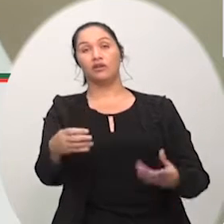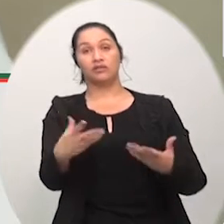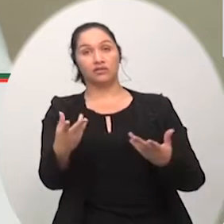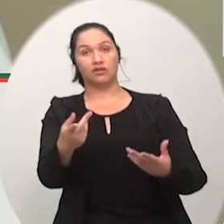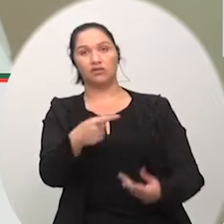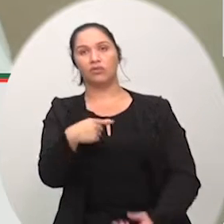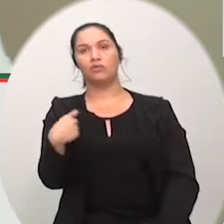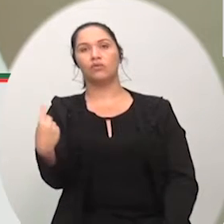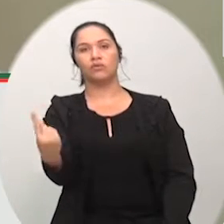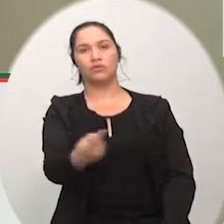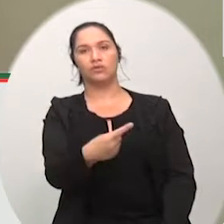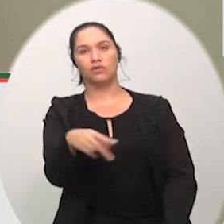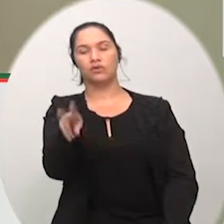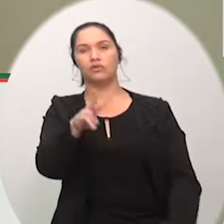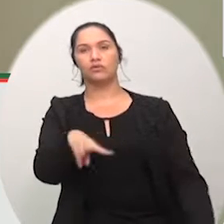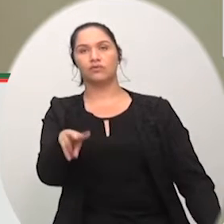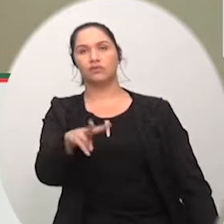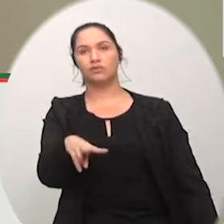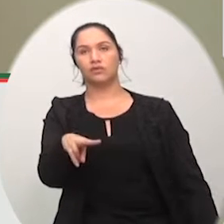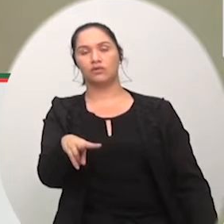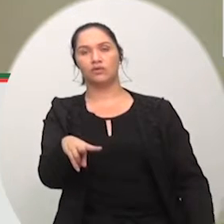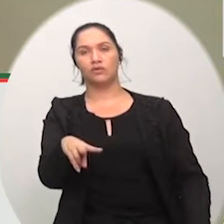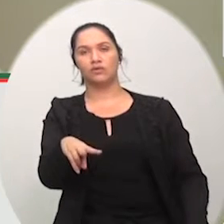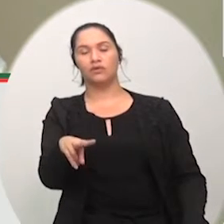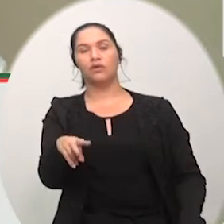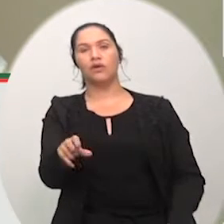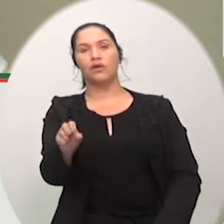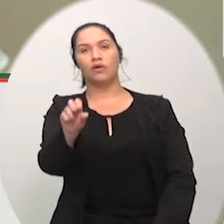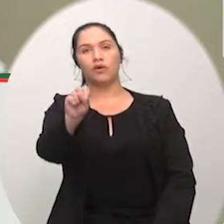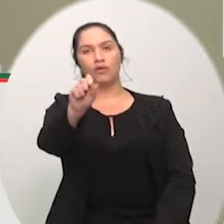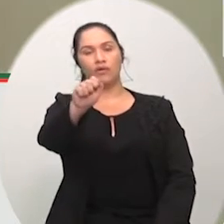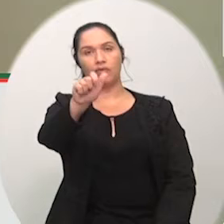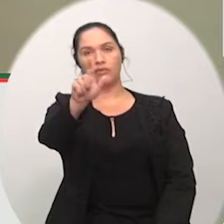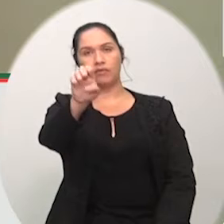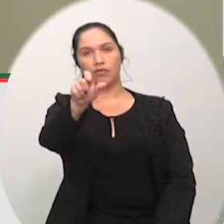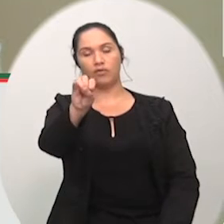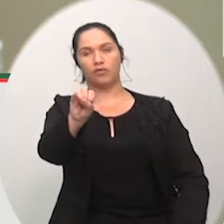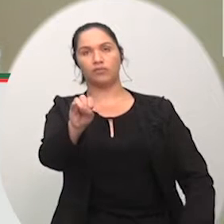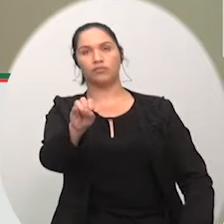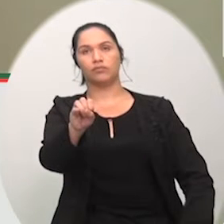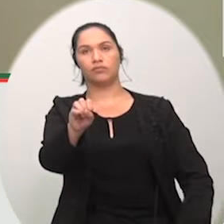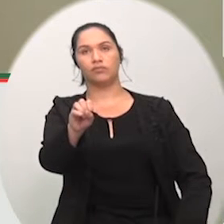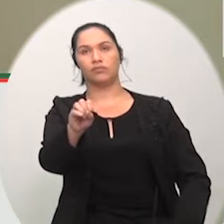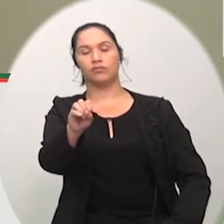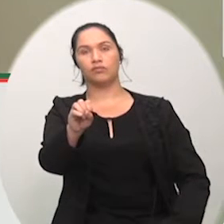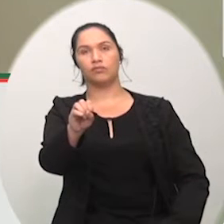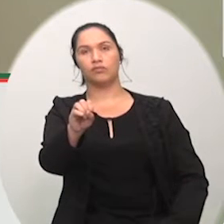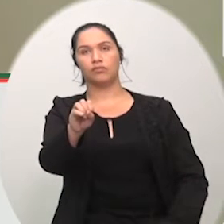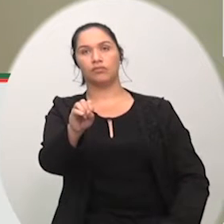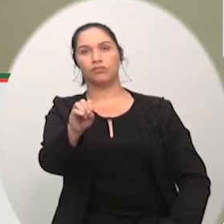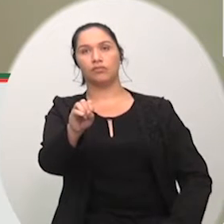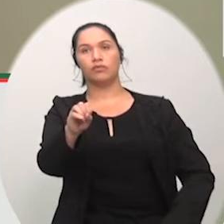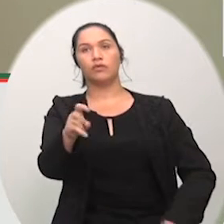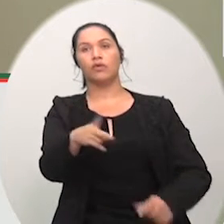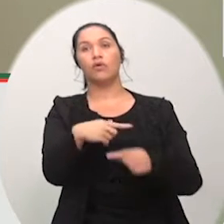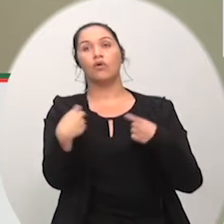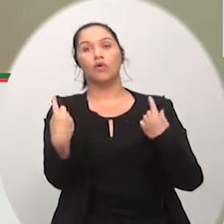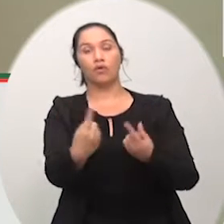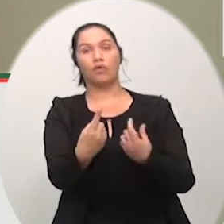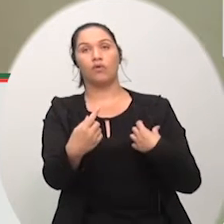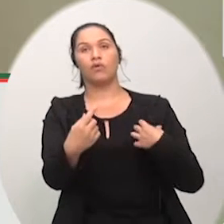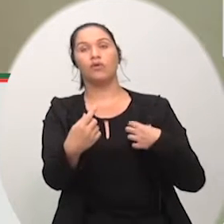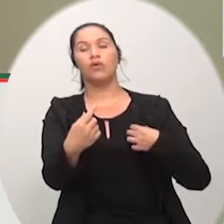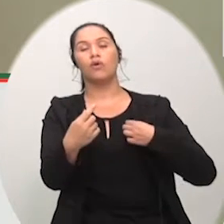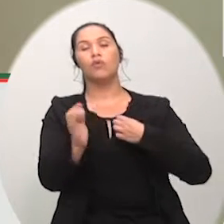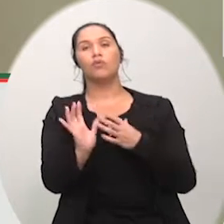na época nós vereadores dessa casa aqui em 2011 nós fizemos uma comissão aqui, nós trabalhamos com